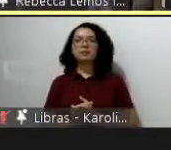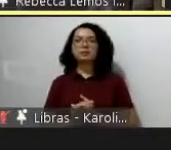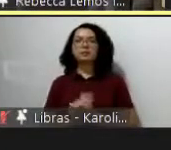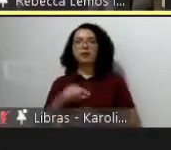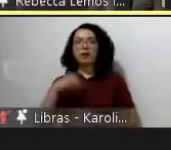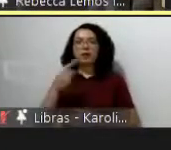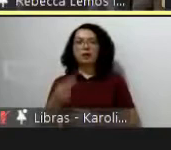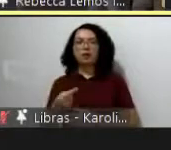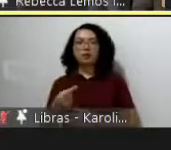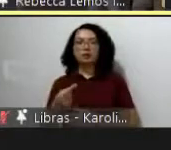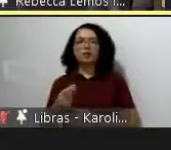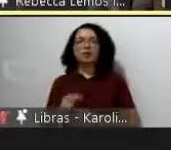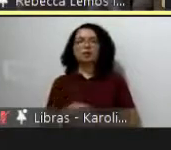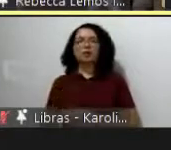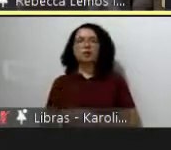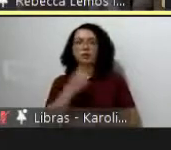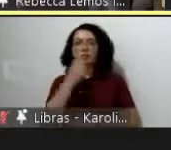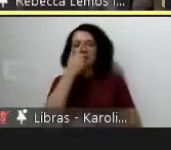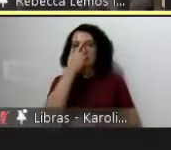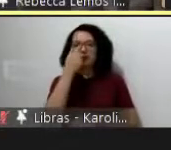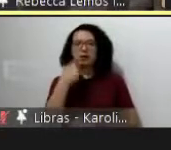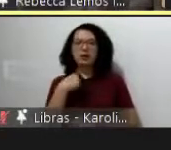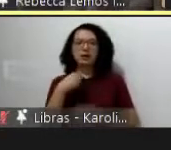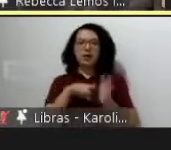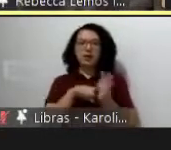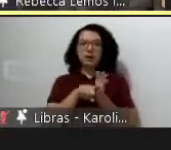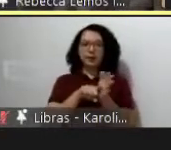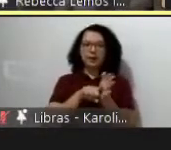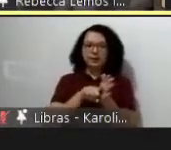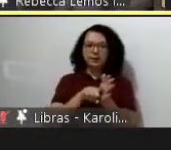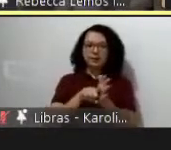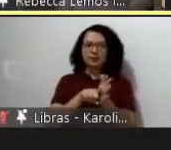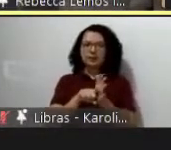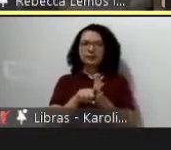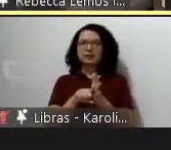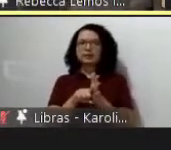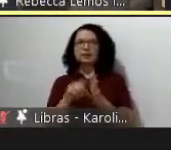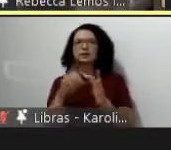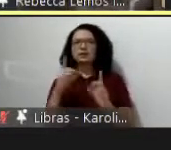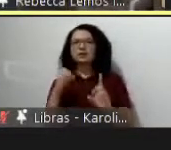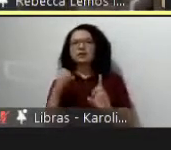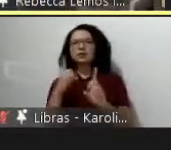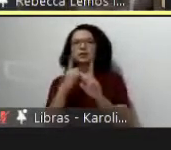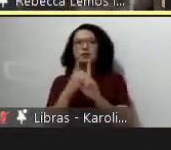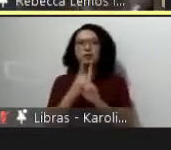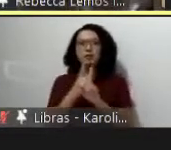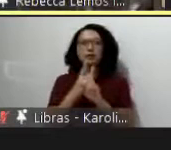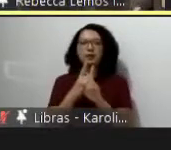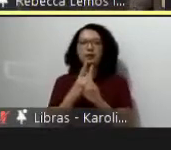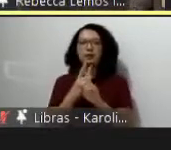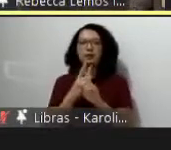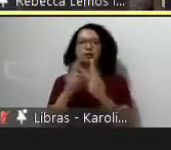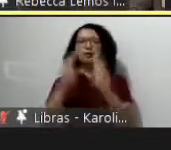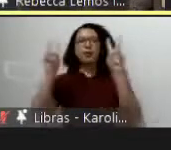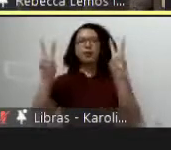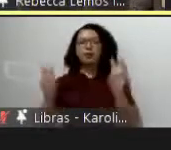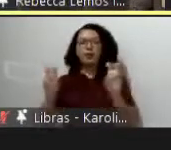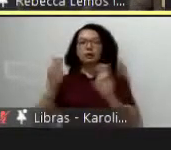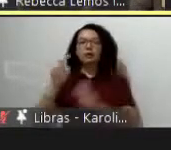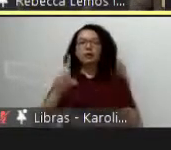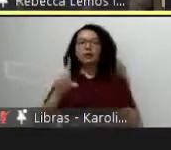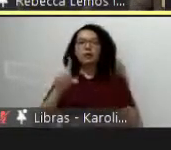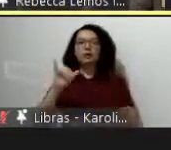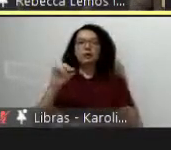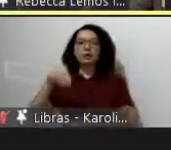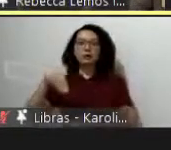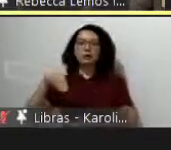eu estava pesquisando um pouco sobre evento e se me chamou atenção o tema do evento a limiaridade dos processos